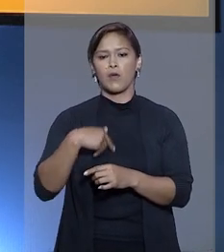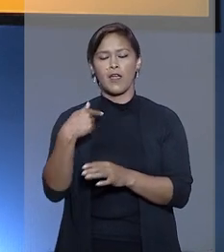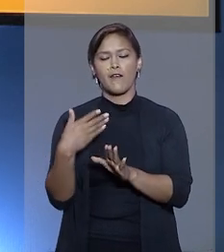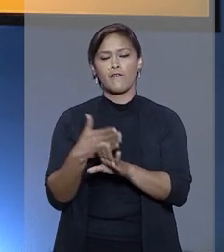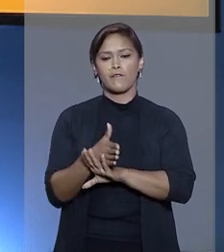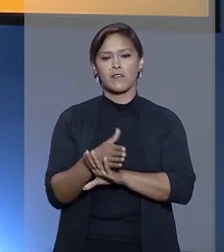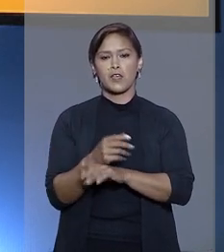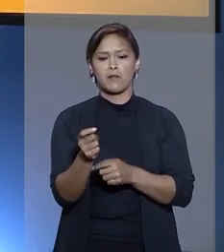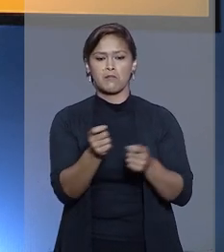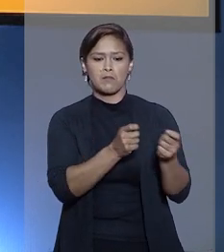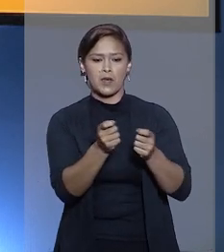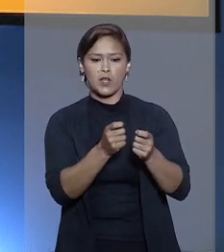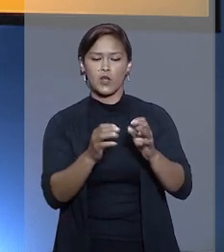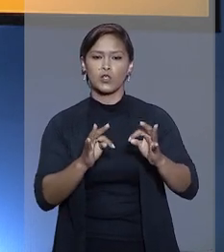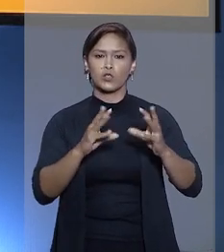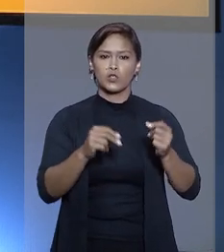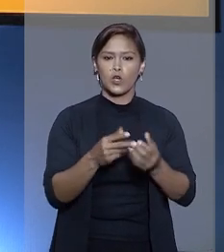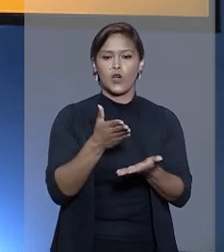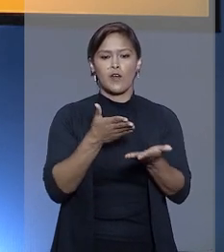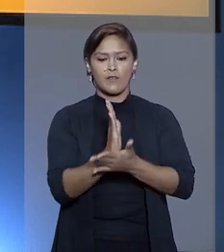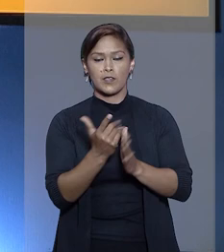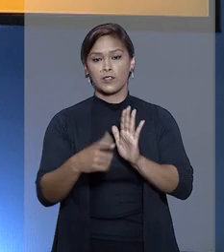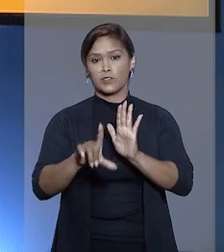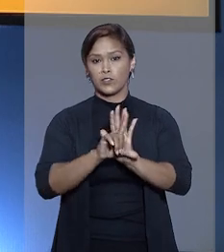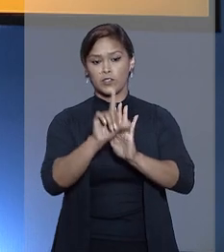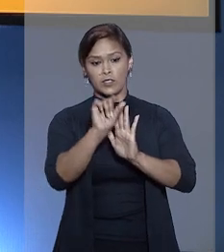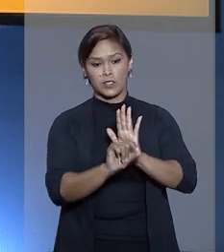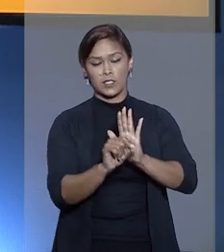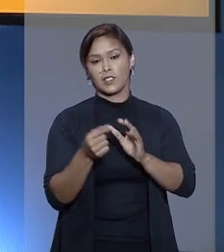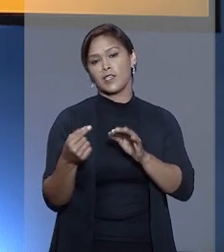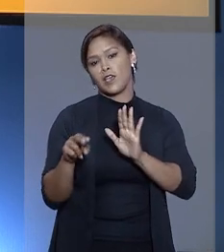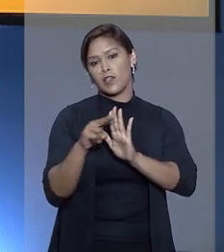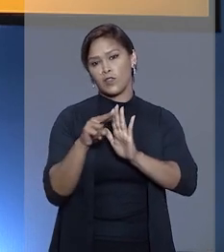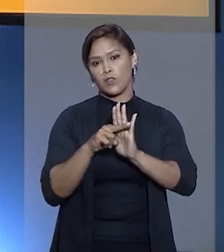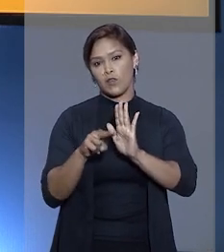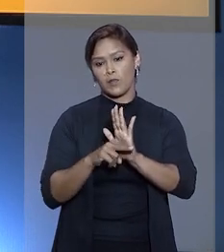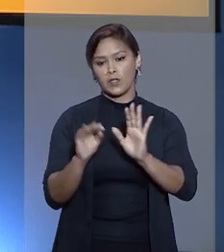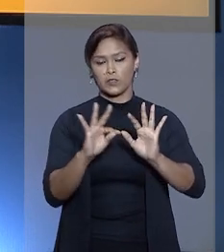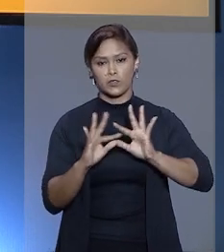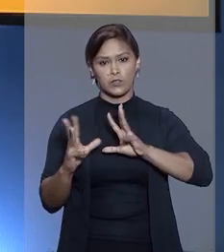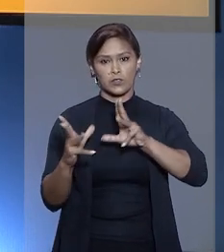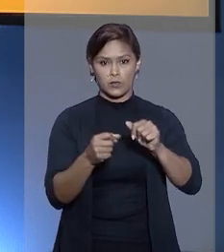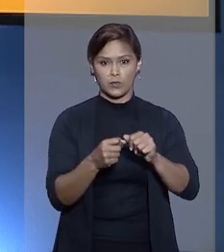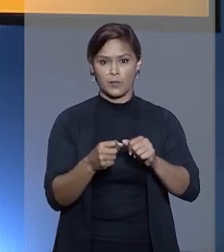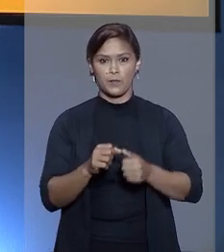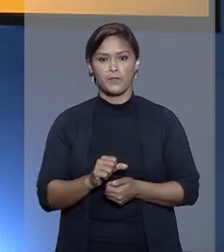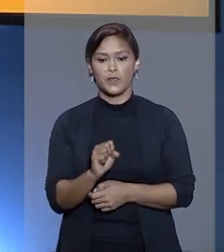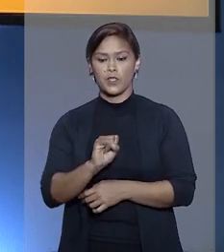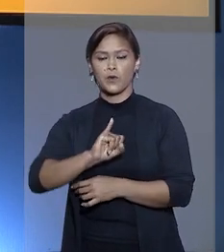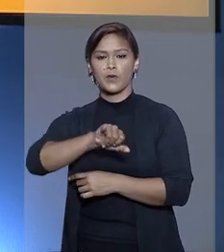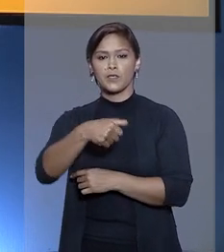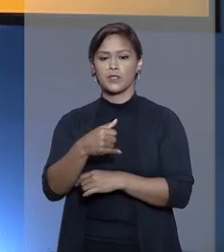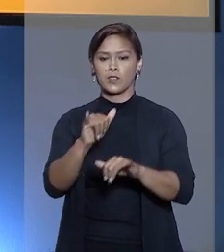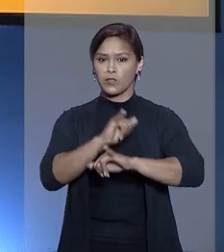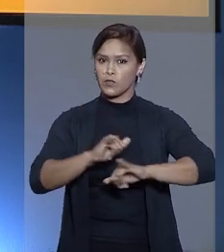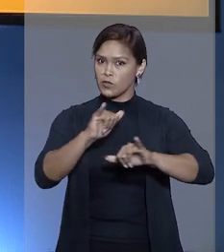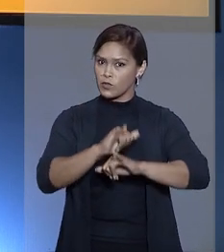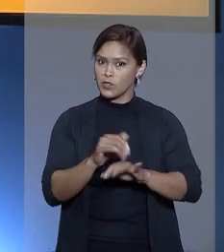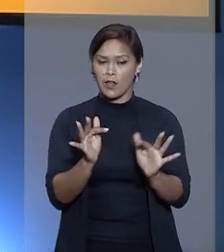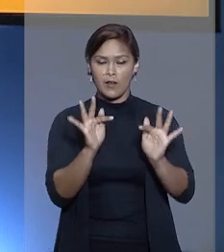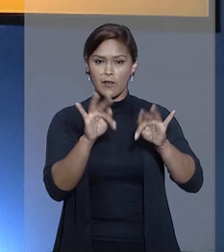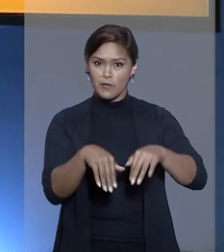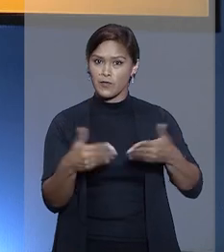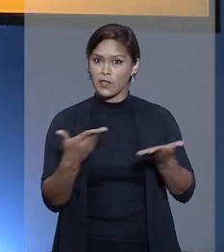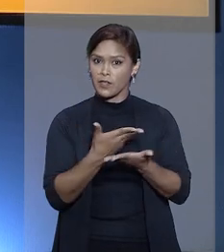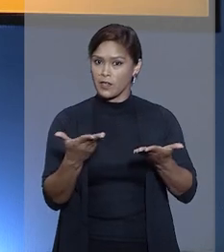própria para o controle abstrato da validade de leis e atos normativos em geral. E o STJ Notícias